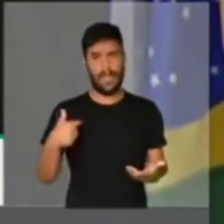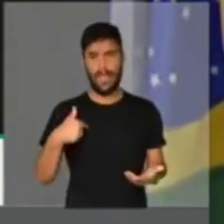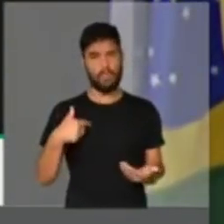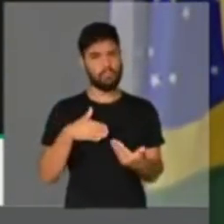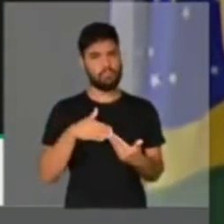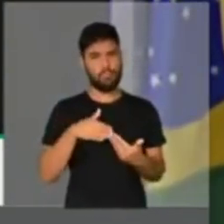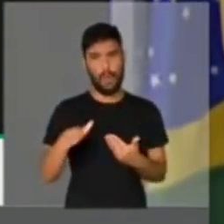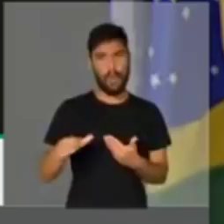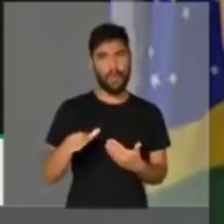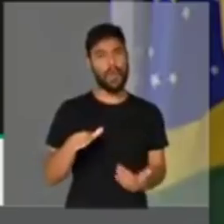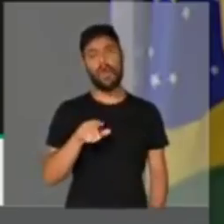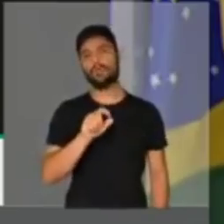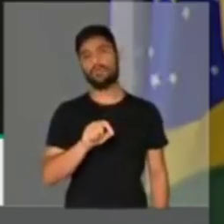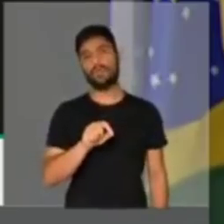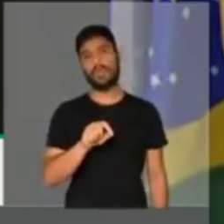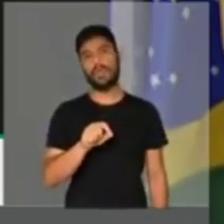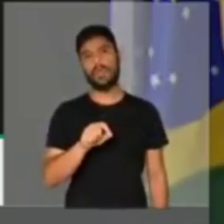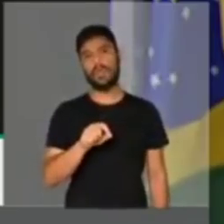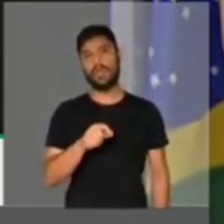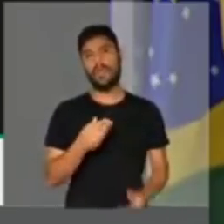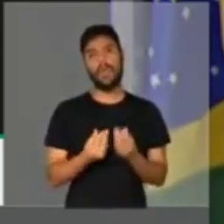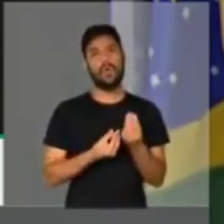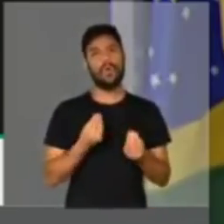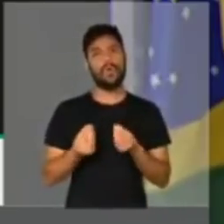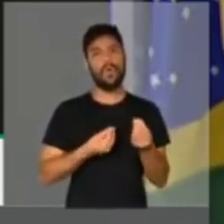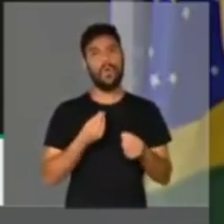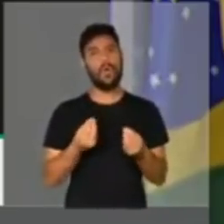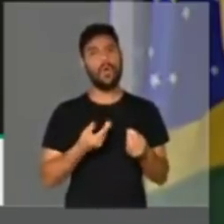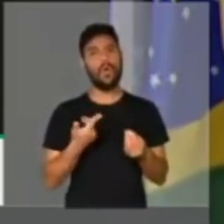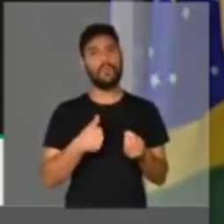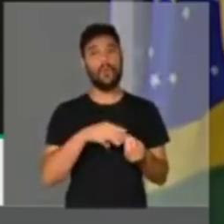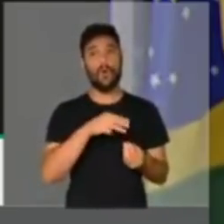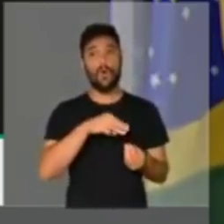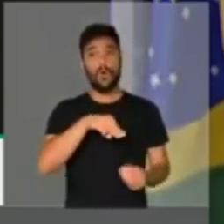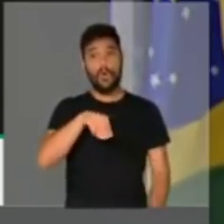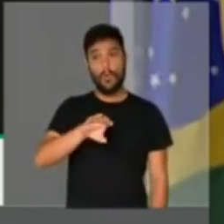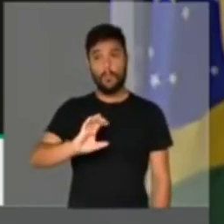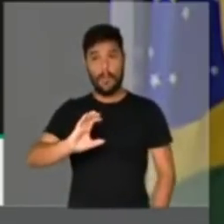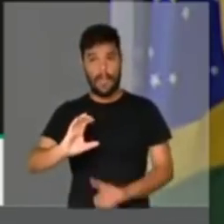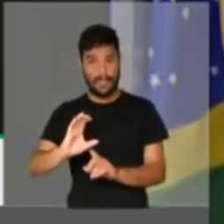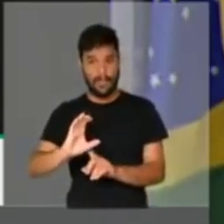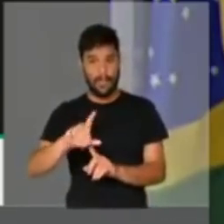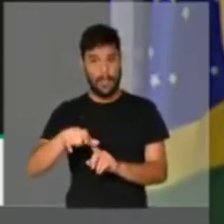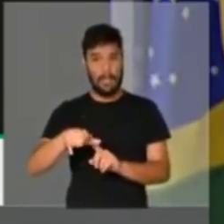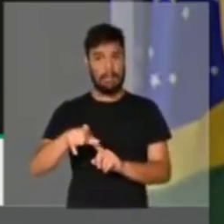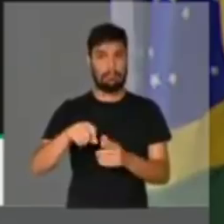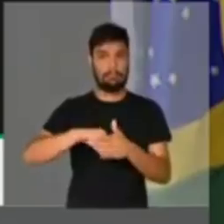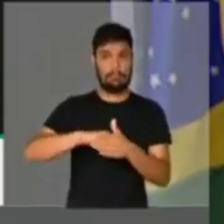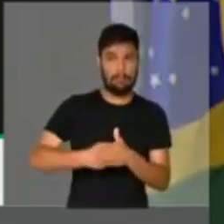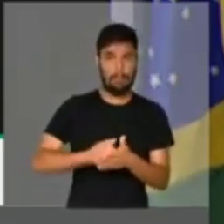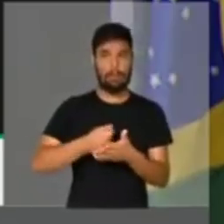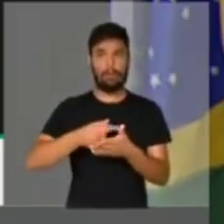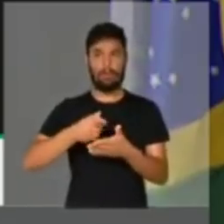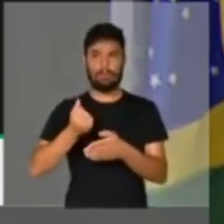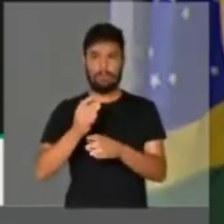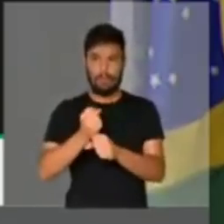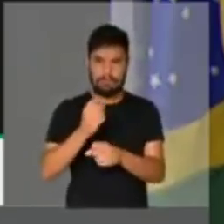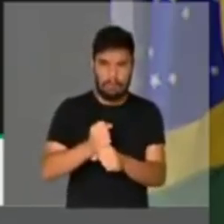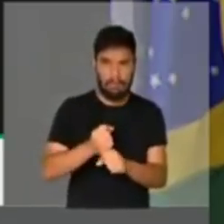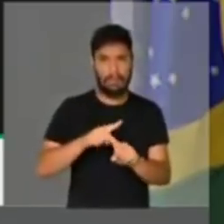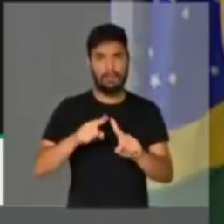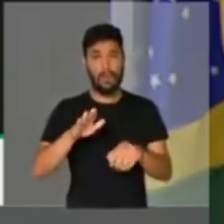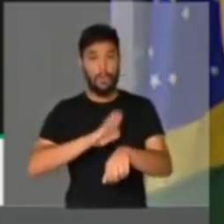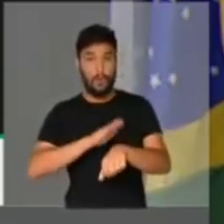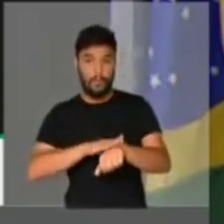concordo com a maneira como foi feita, como foi lidado pelo Ministério da Educação, essa questão do orçamento. Acredito que a fase de